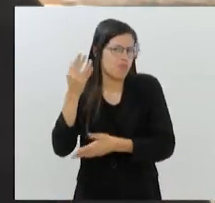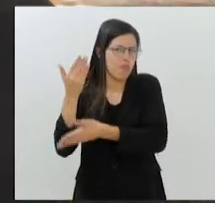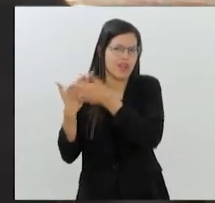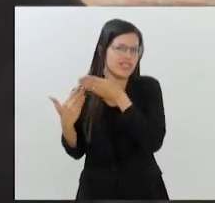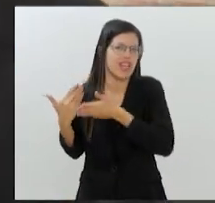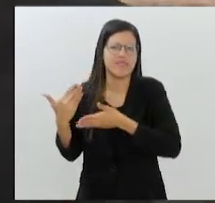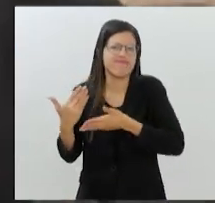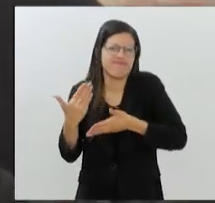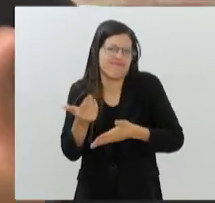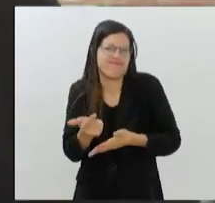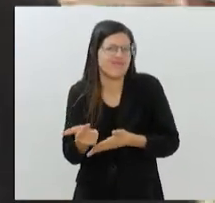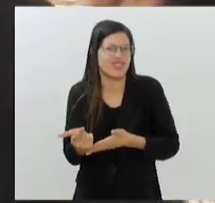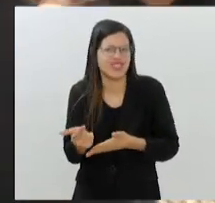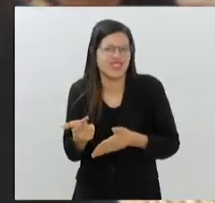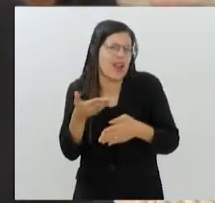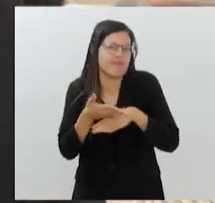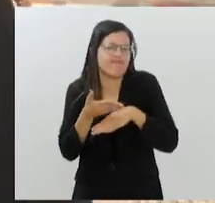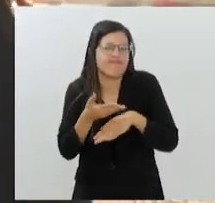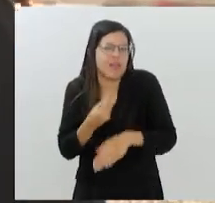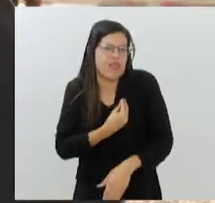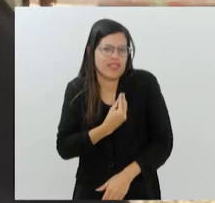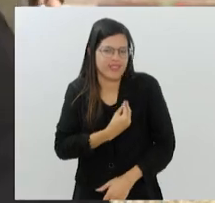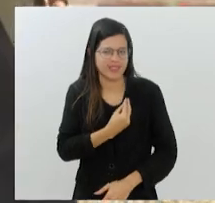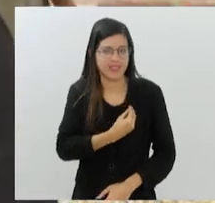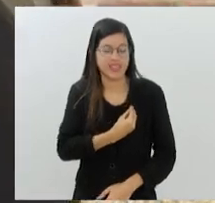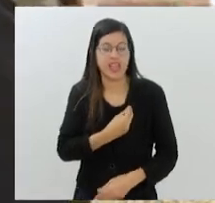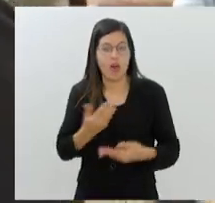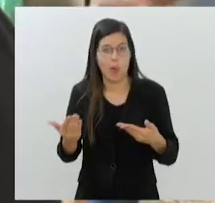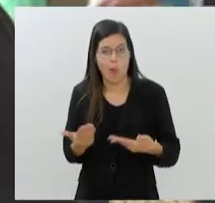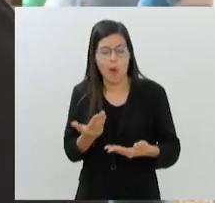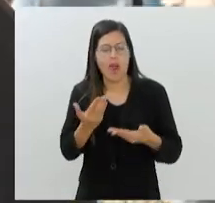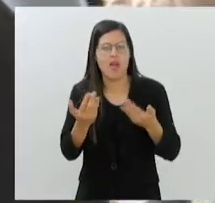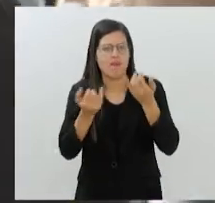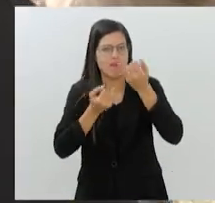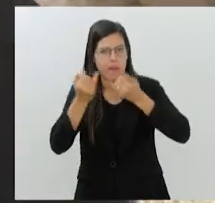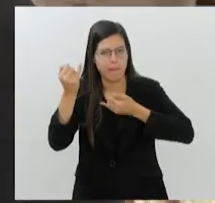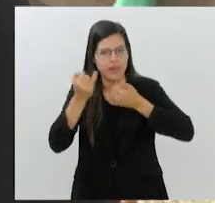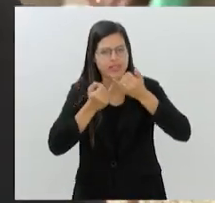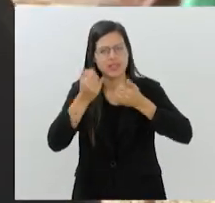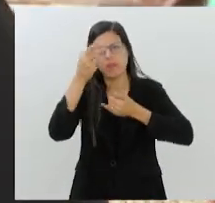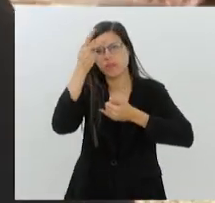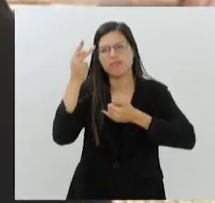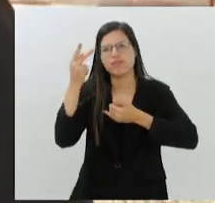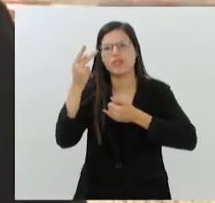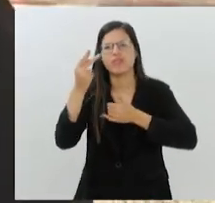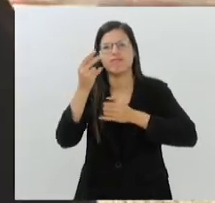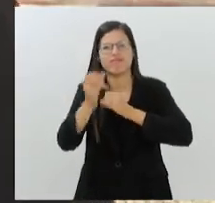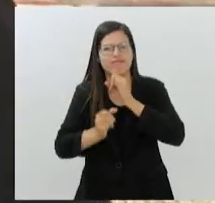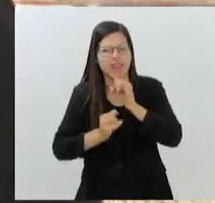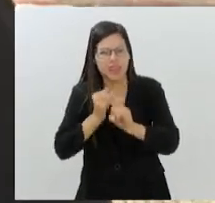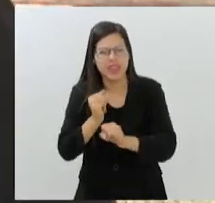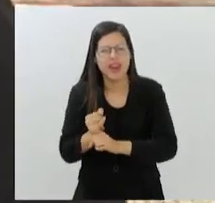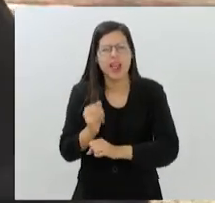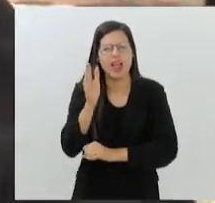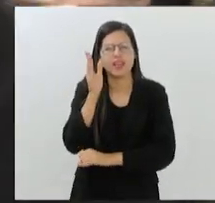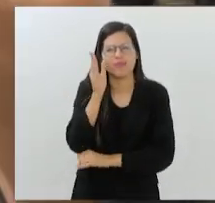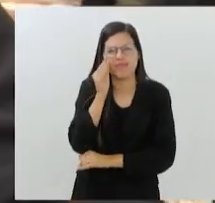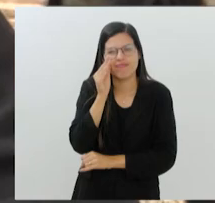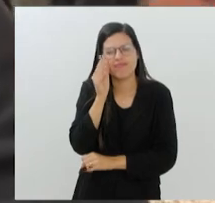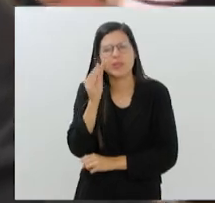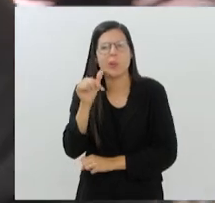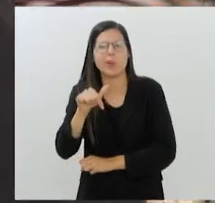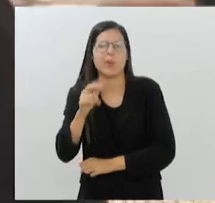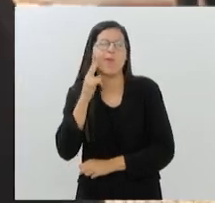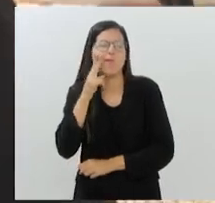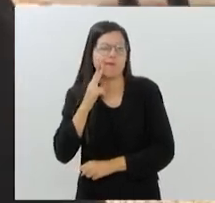velocidade da informação, conforme as pessoas vão conhecendo, consumindo conteúdo na internet, o vinho tem se aproximado um pouco mais. A